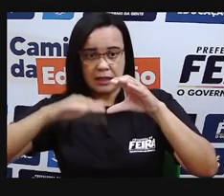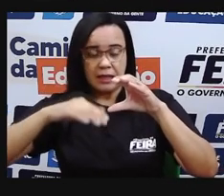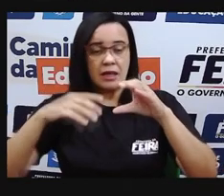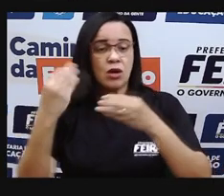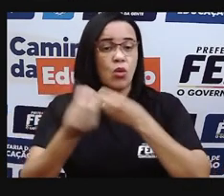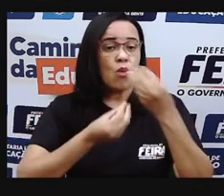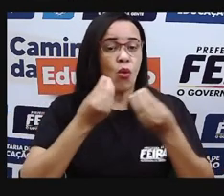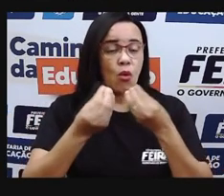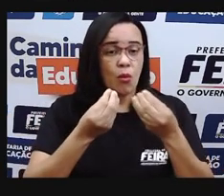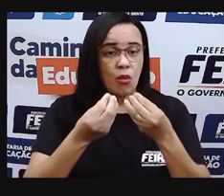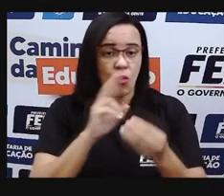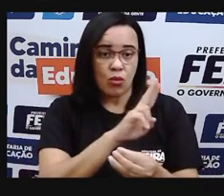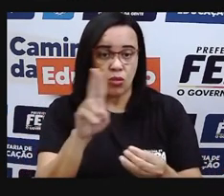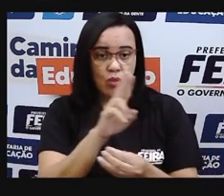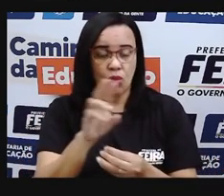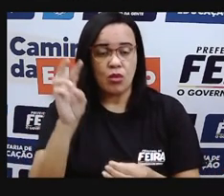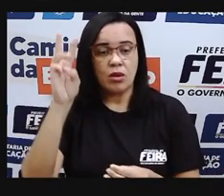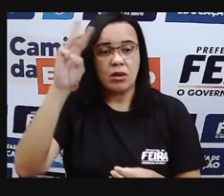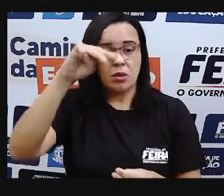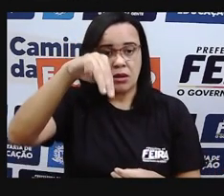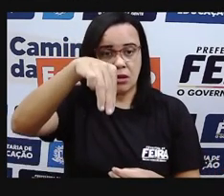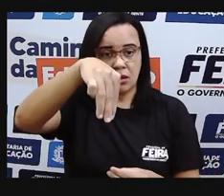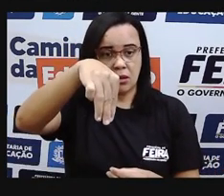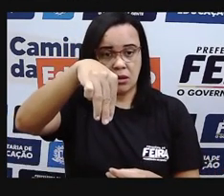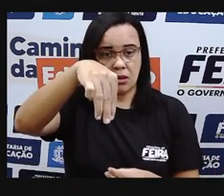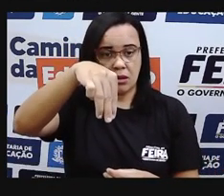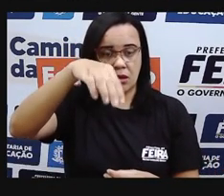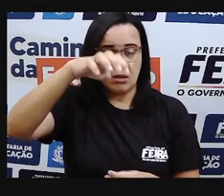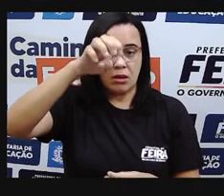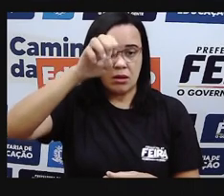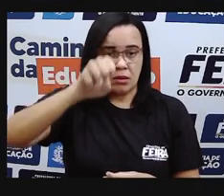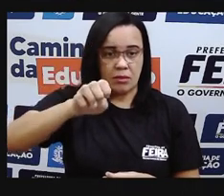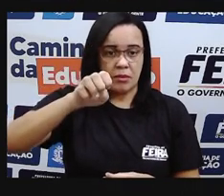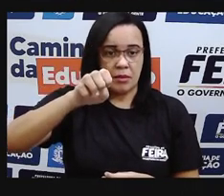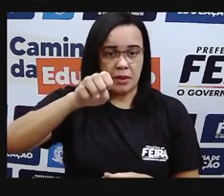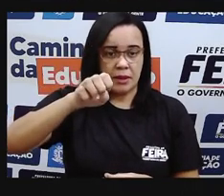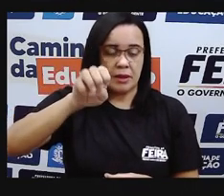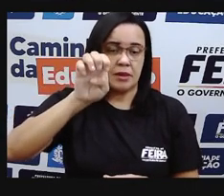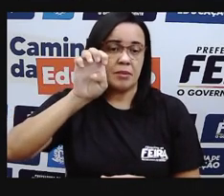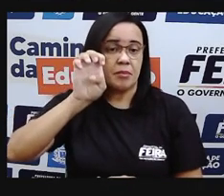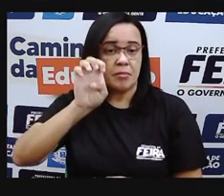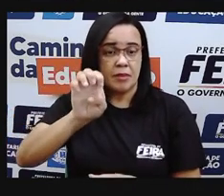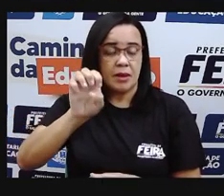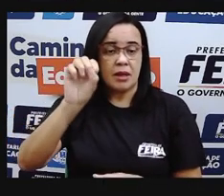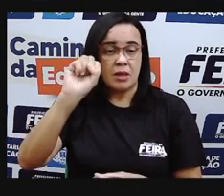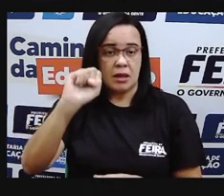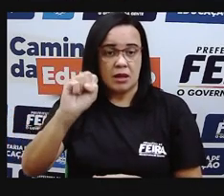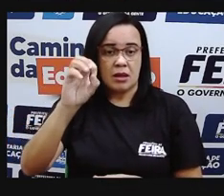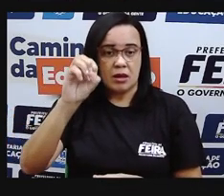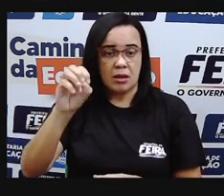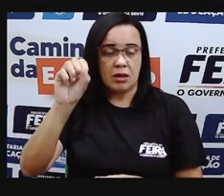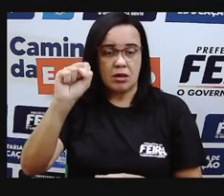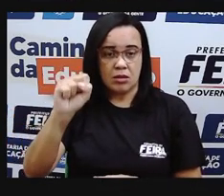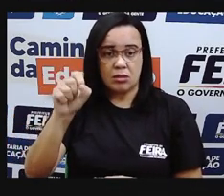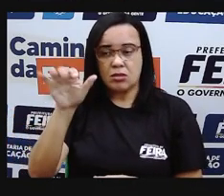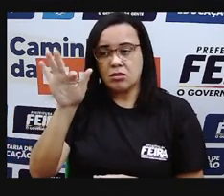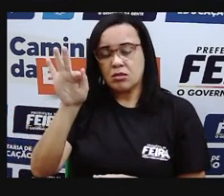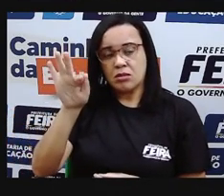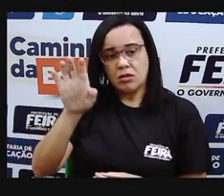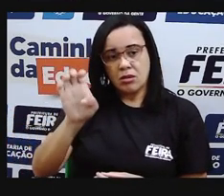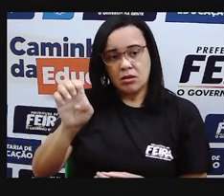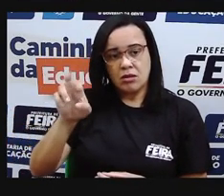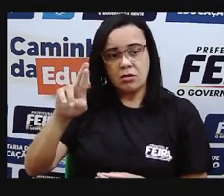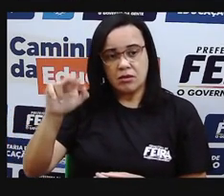a mesosfera. Meso vem de meios, né? Lembra? Lembra disso. Então, é camada intermediária. É